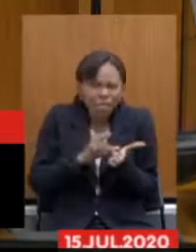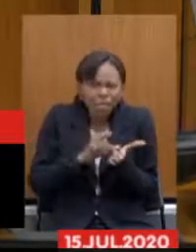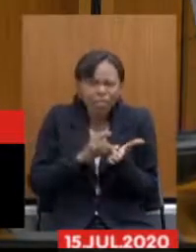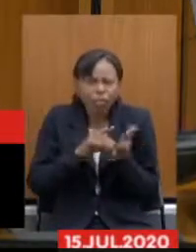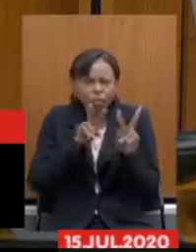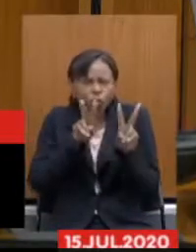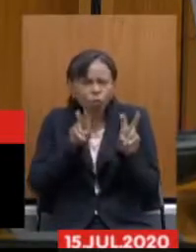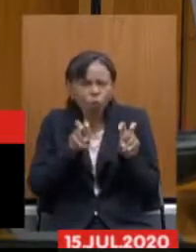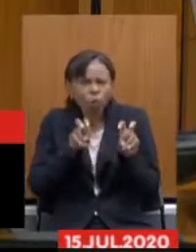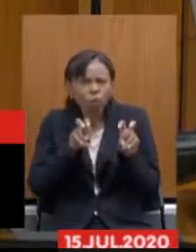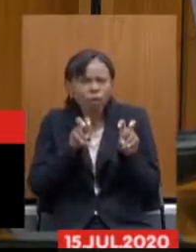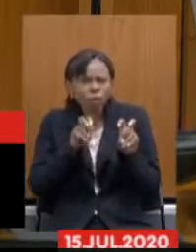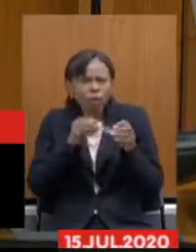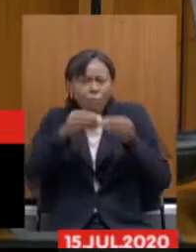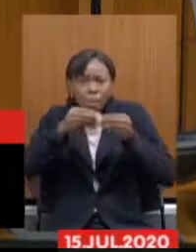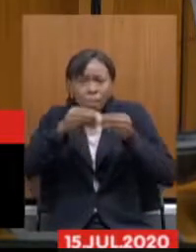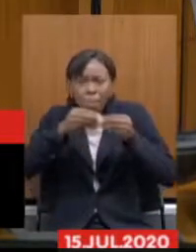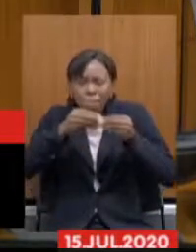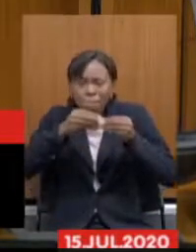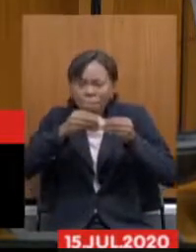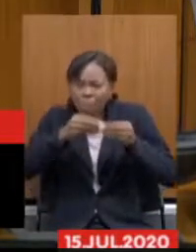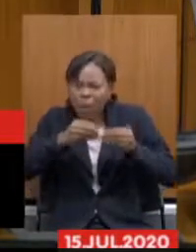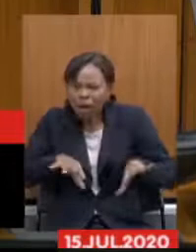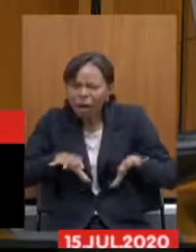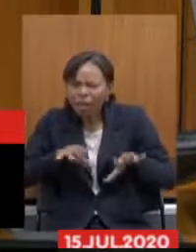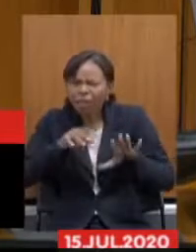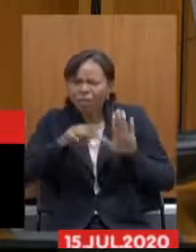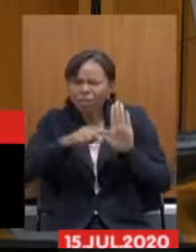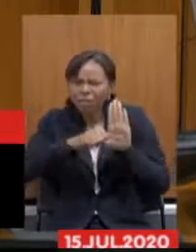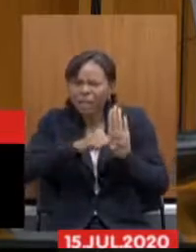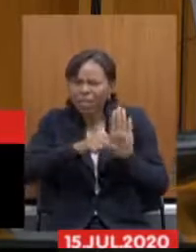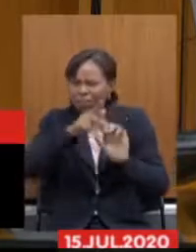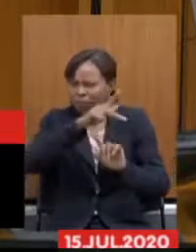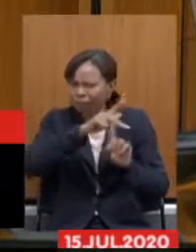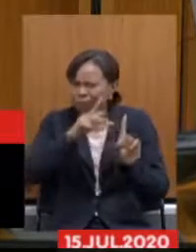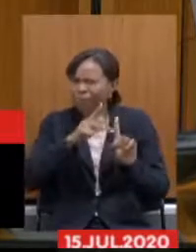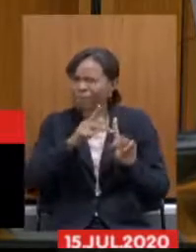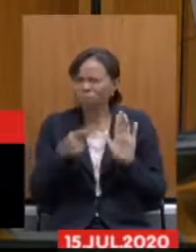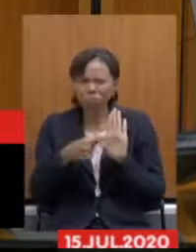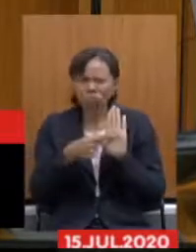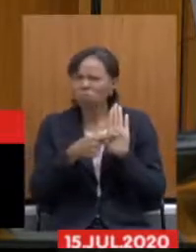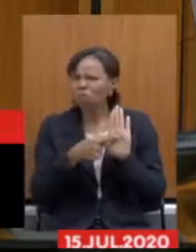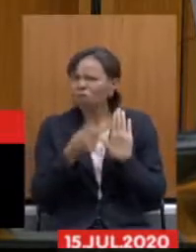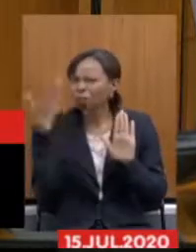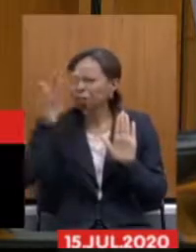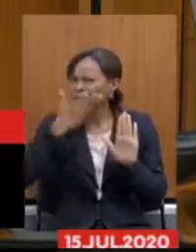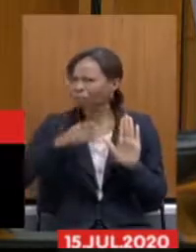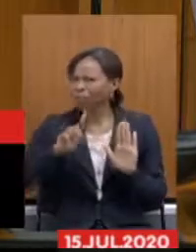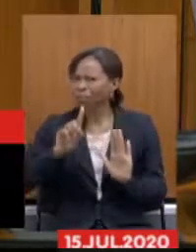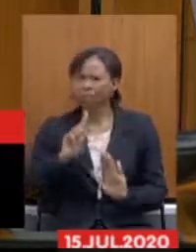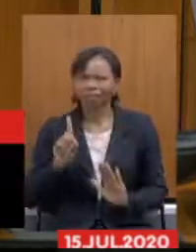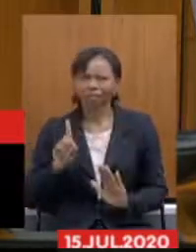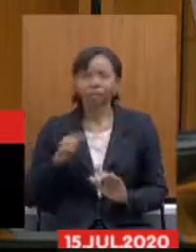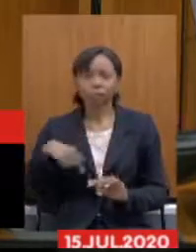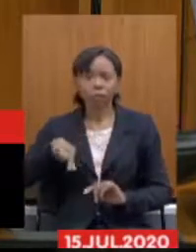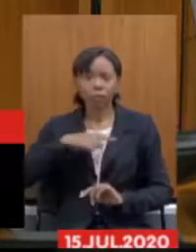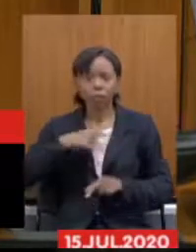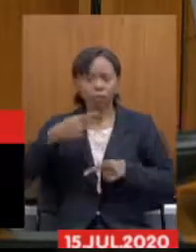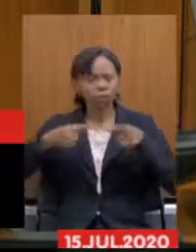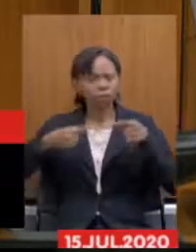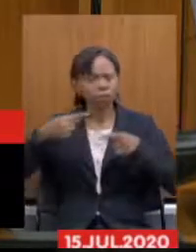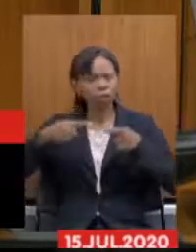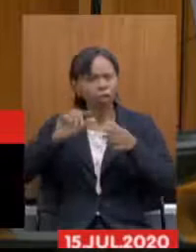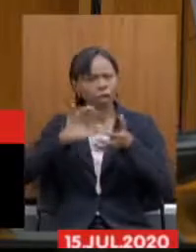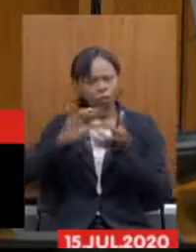do impacto da previdência desse déficit que ele alega ter na previdência então para que a gente possa discutir uma reforma da